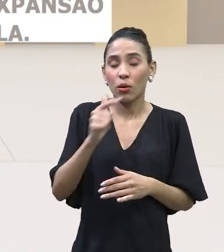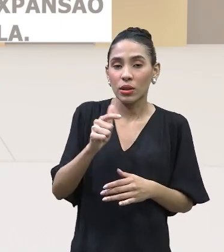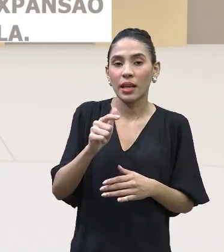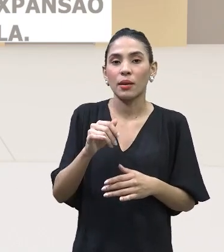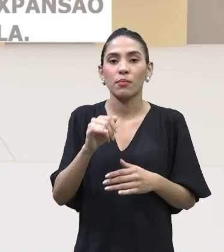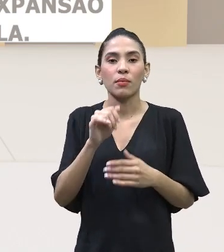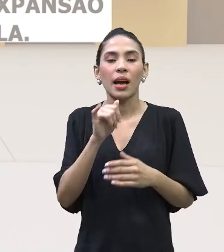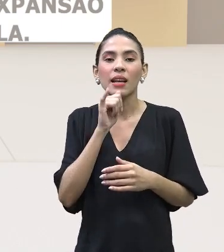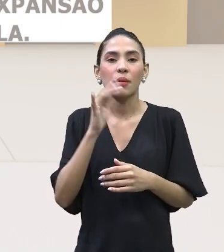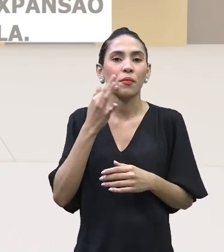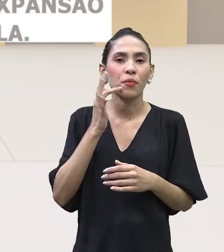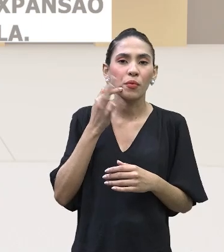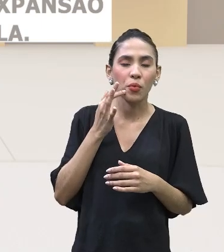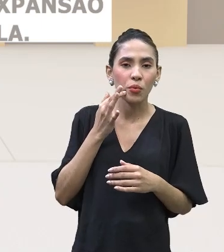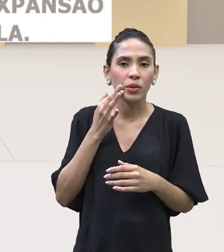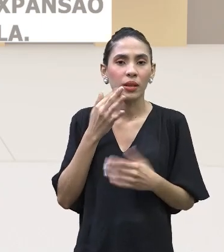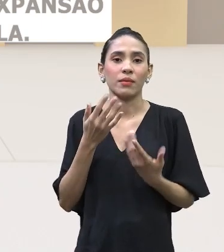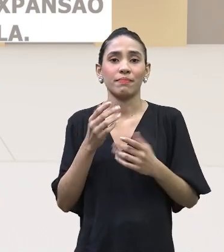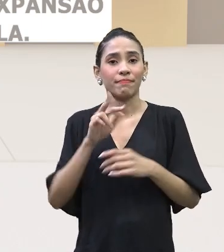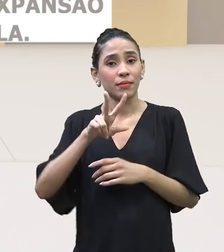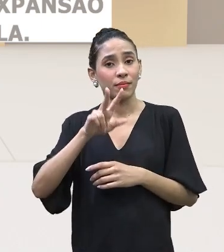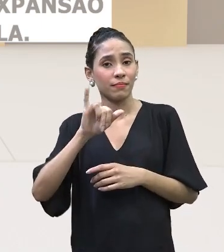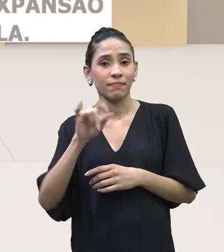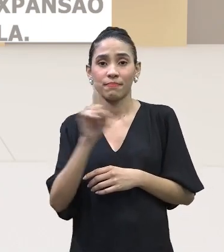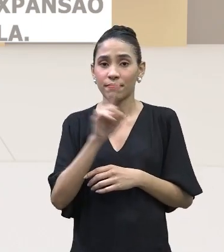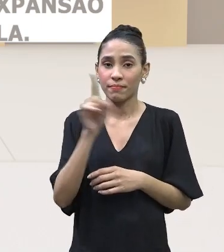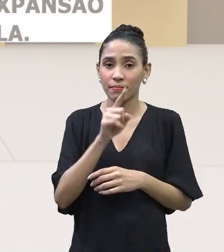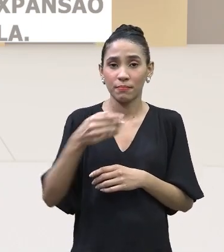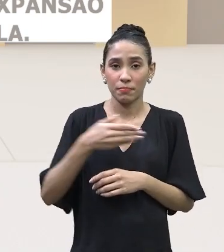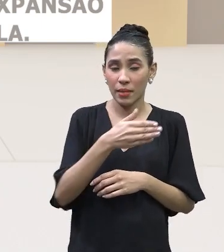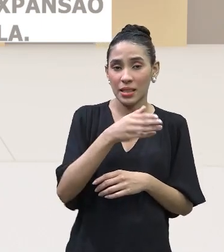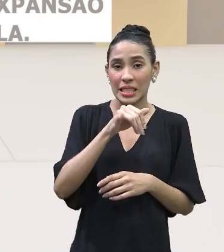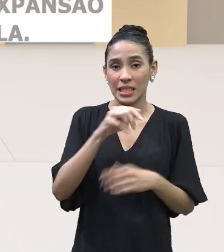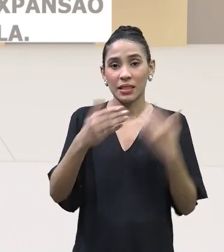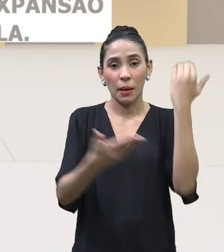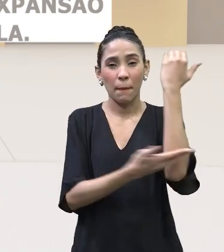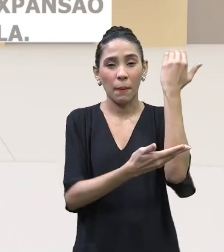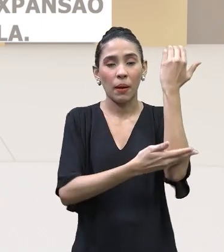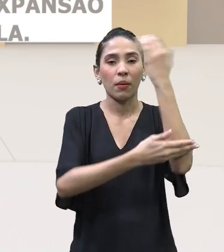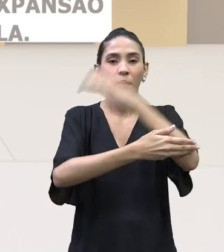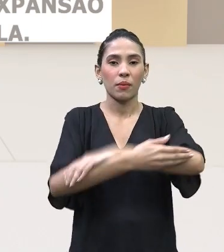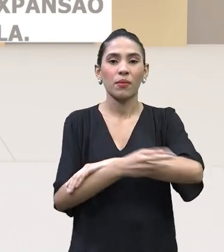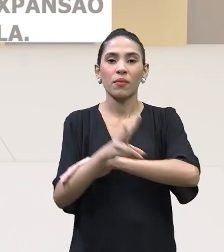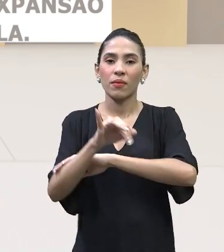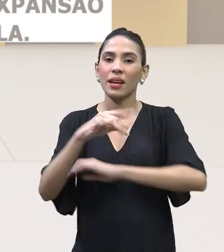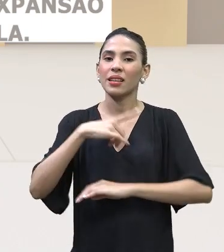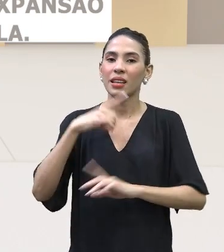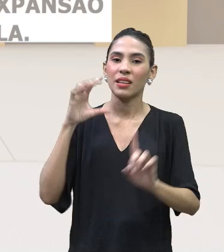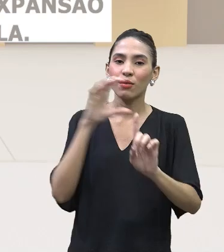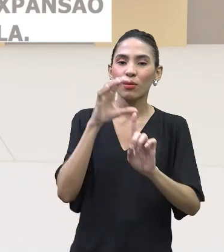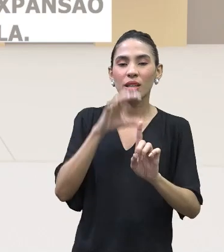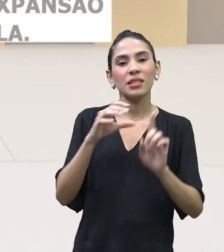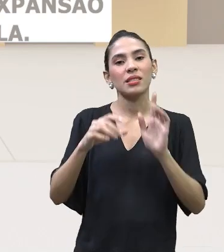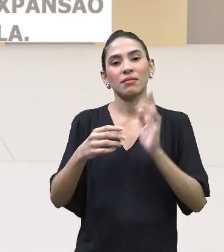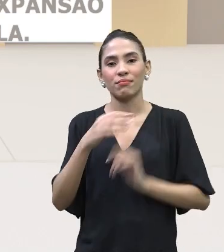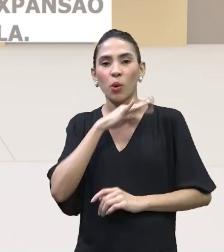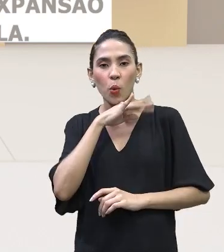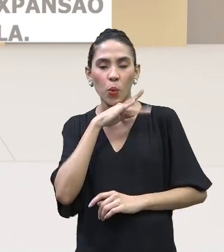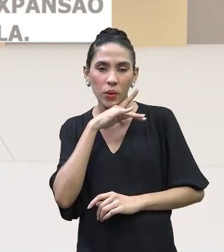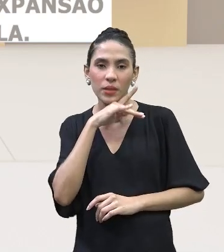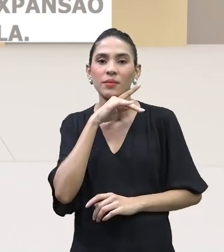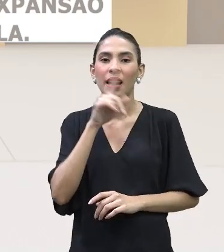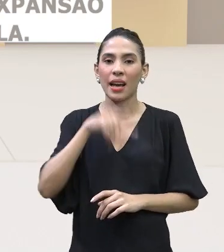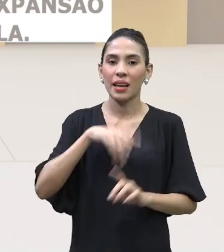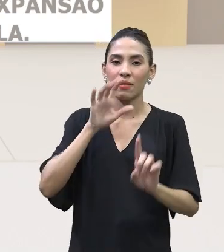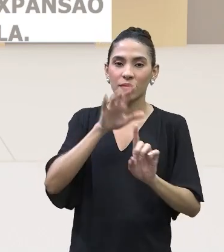lago, obviamente não vai ter peixe. E se você desmatar, você vai sofrer a consequência, como estão sofrendo as consequências grande